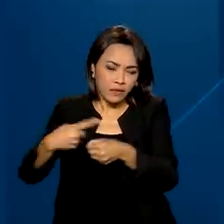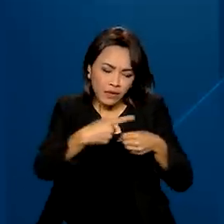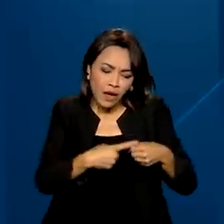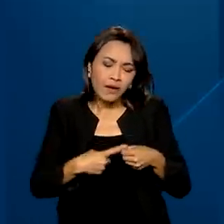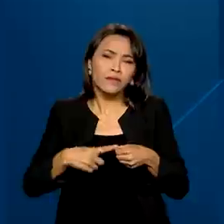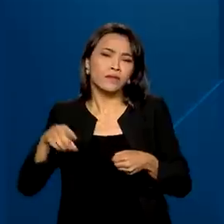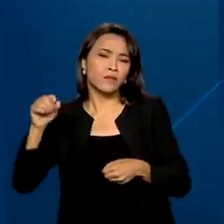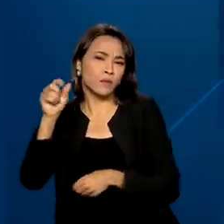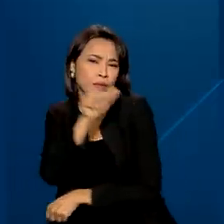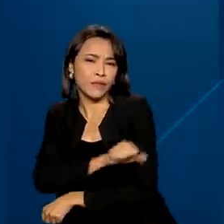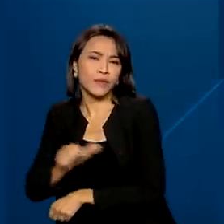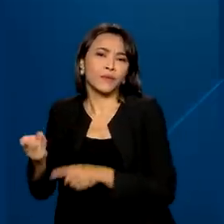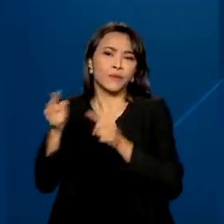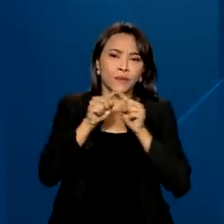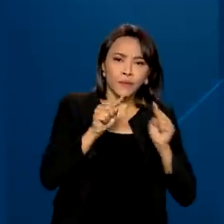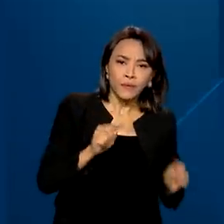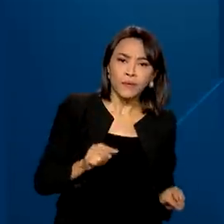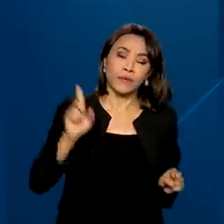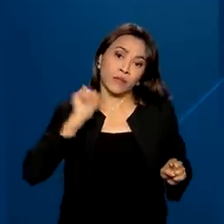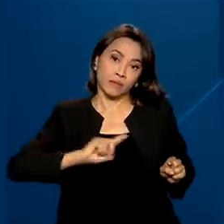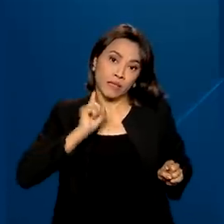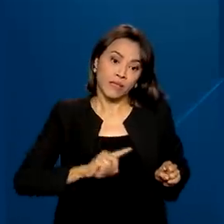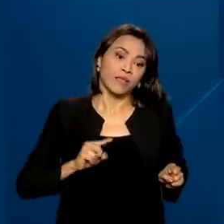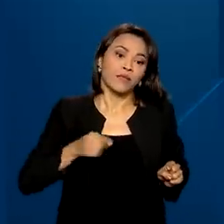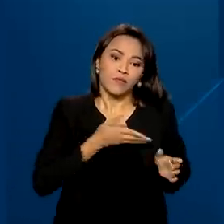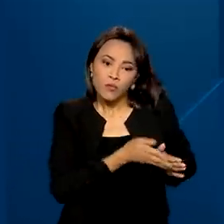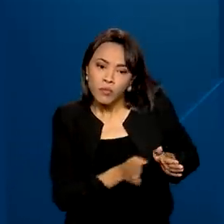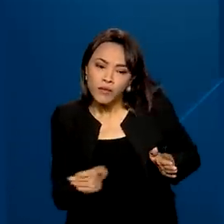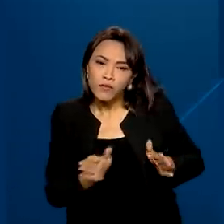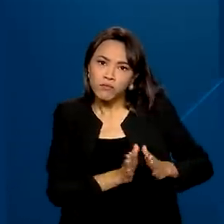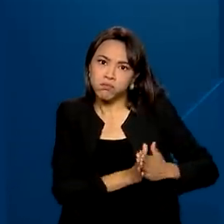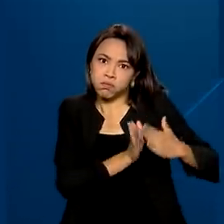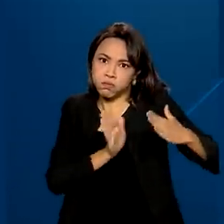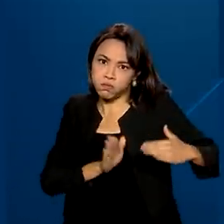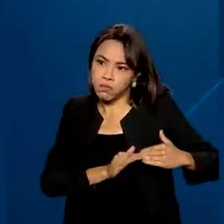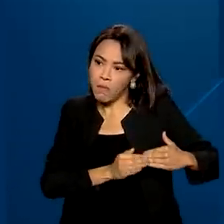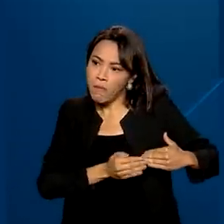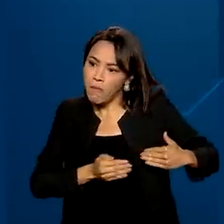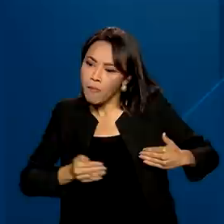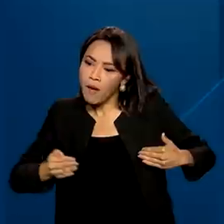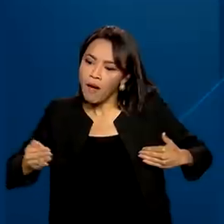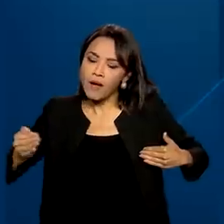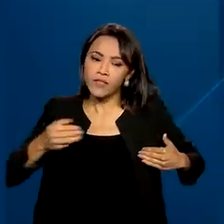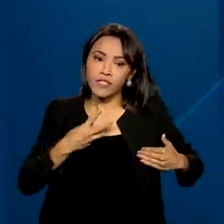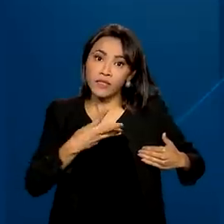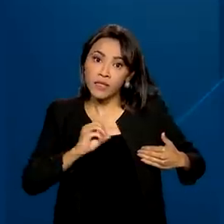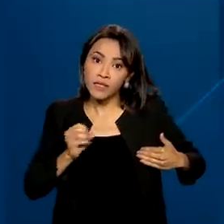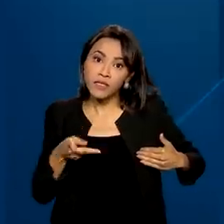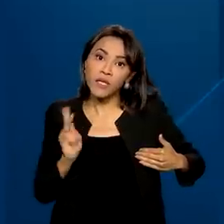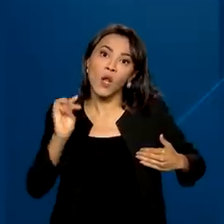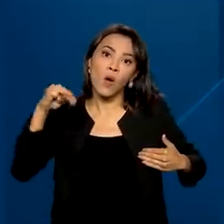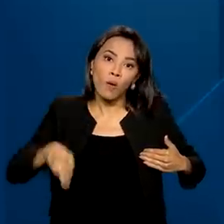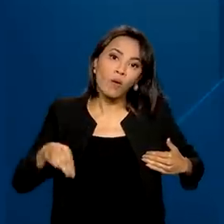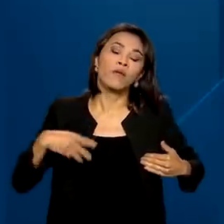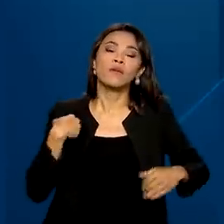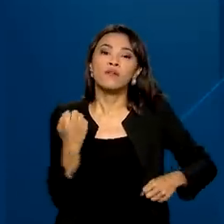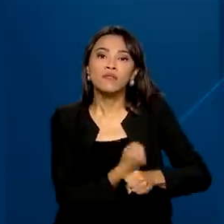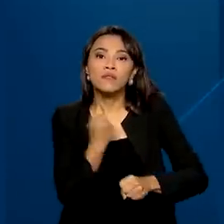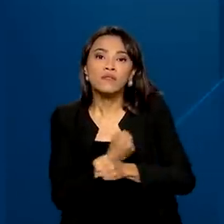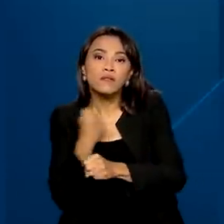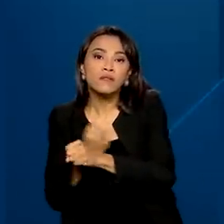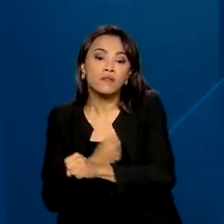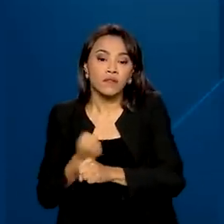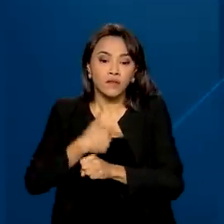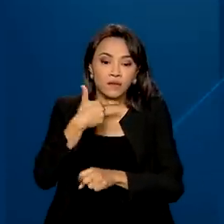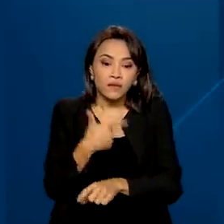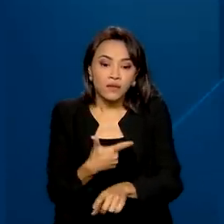Ao longo do percurso, serão duplicados mais de 300 quilômetros de vias e construídos 255